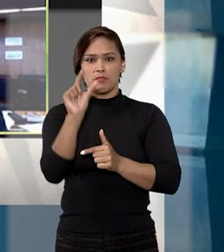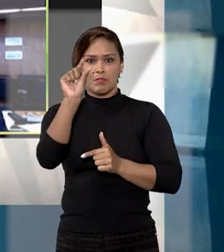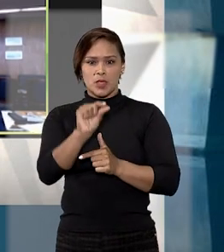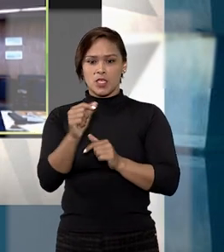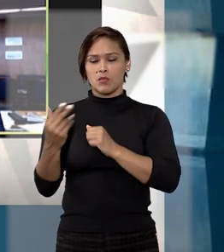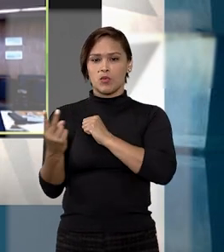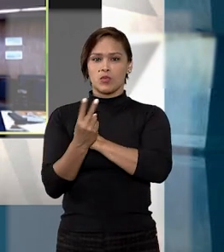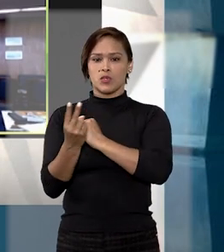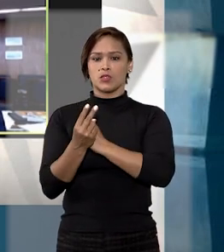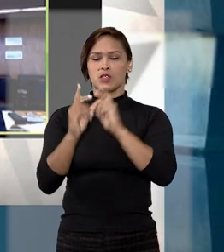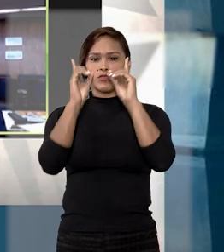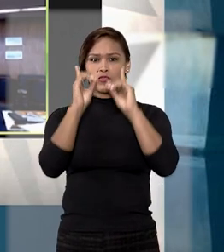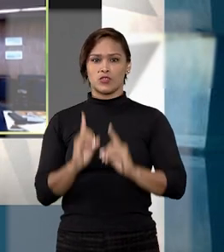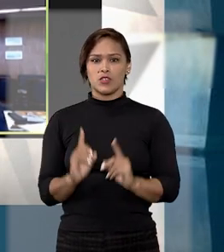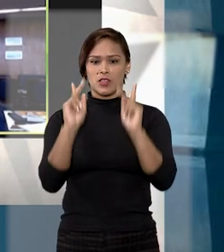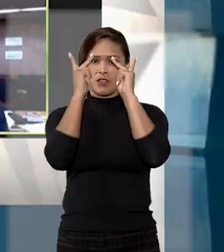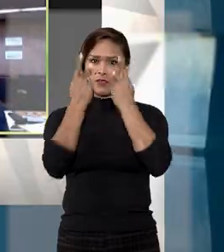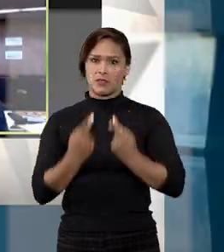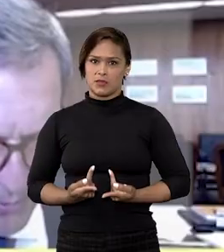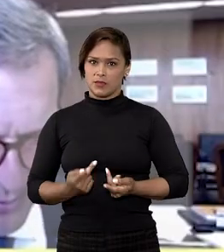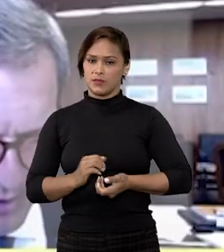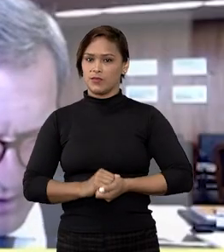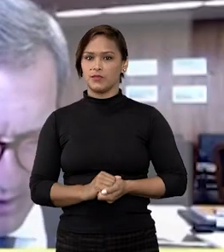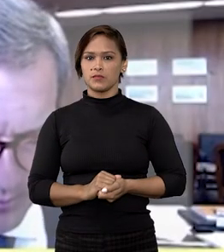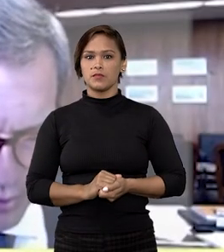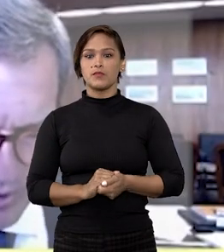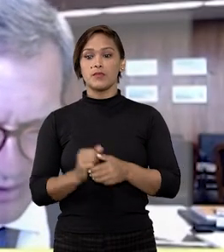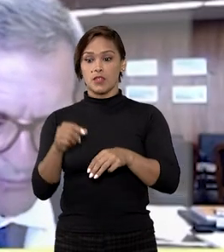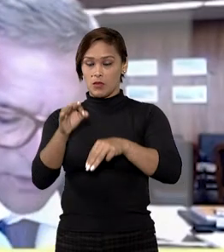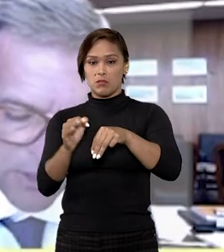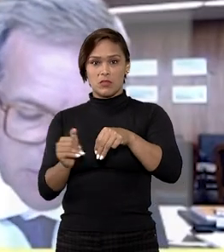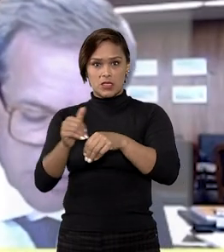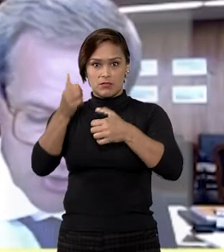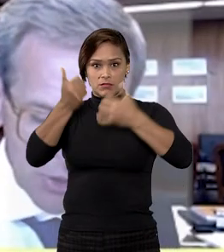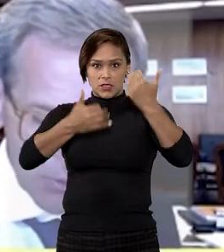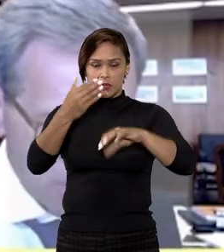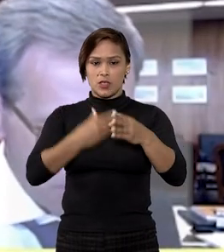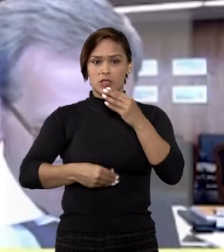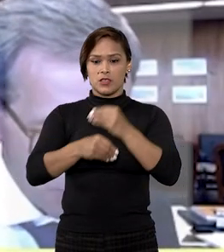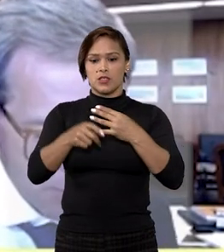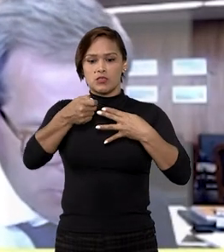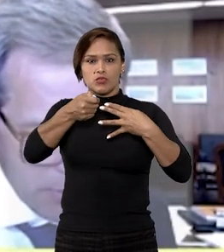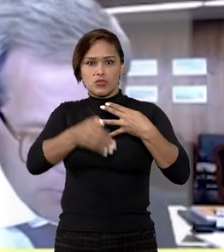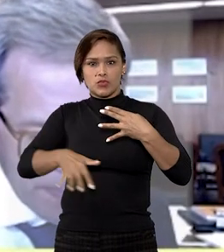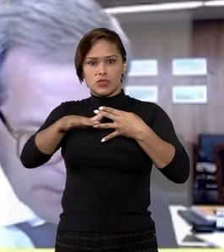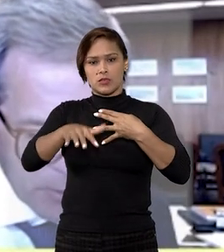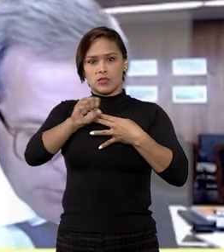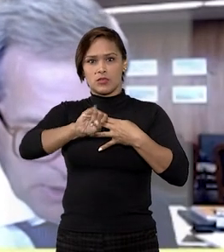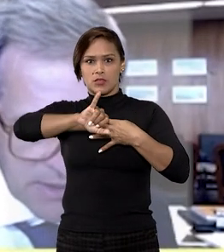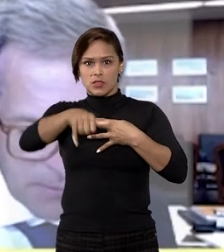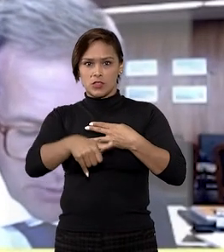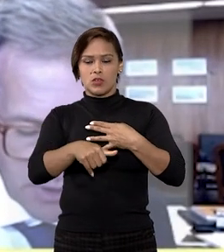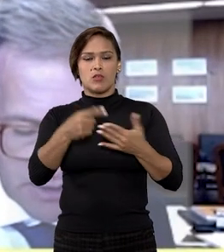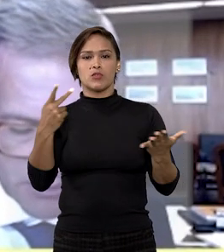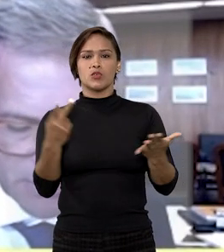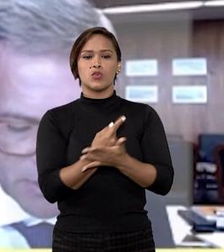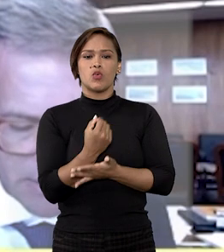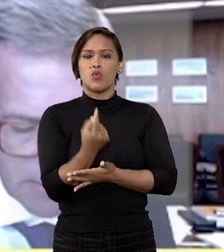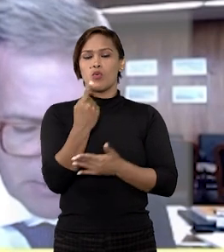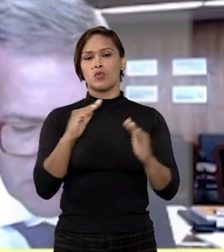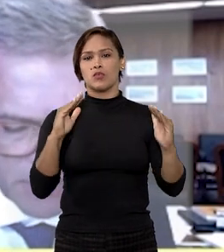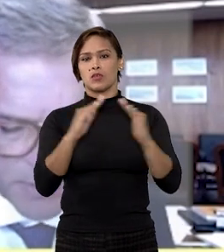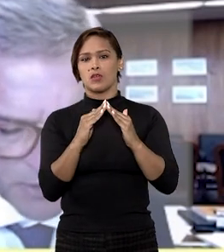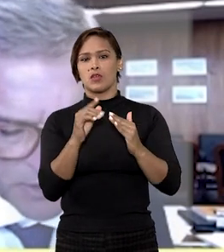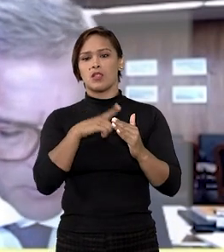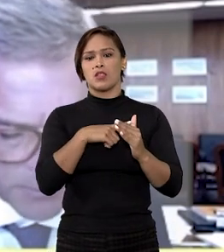proteger a dignidade da pessoa humana. Belize acrescentou que, para a jurisprudência do STJ, o fato de o único